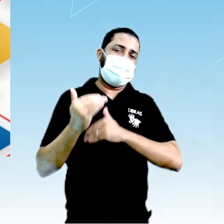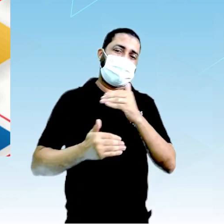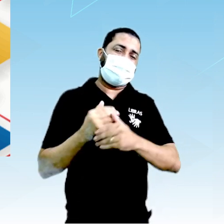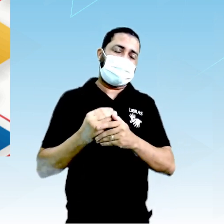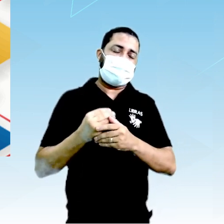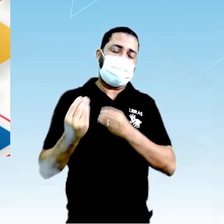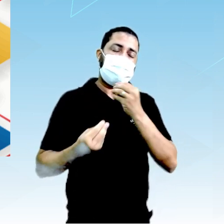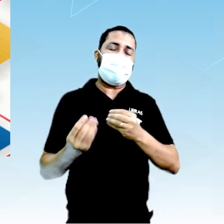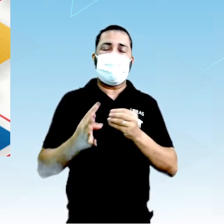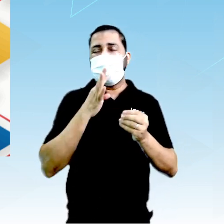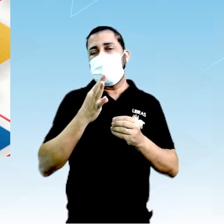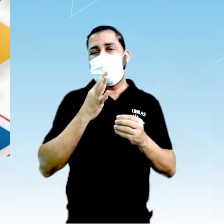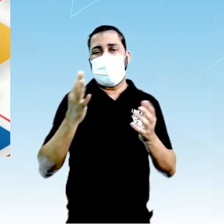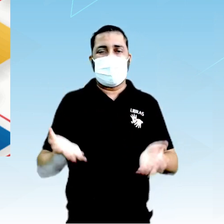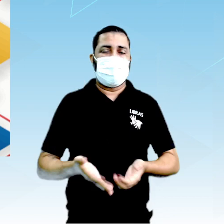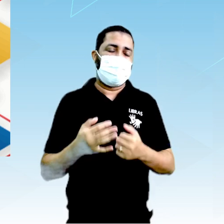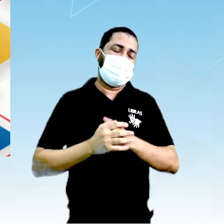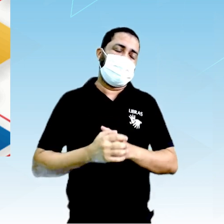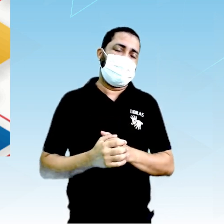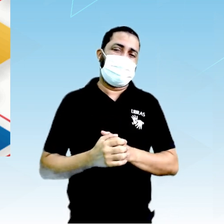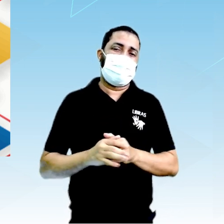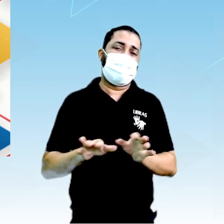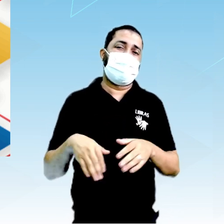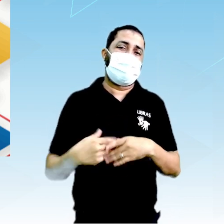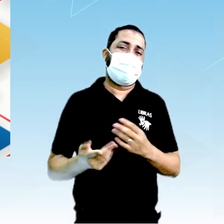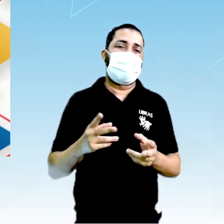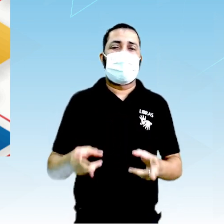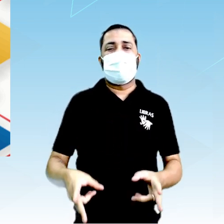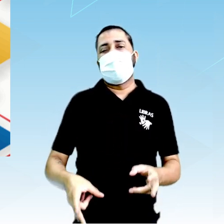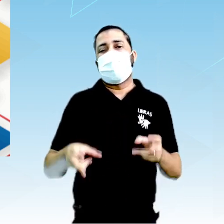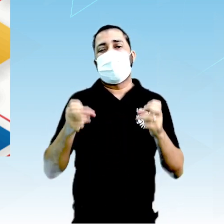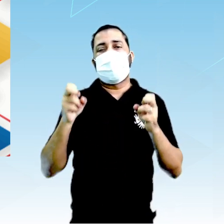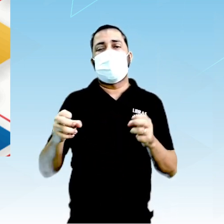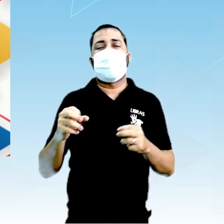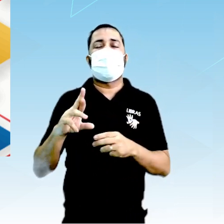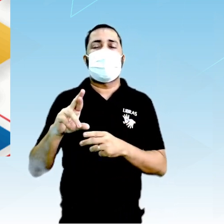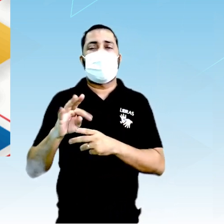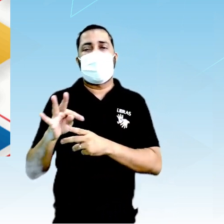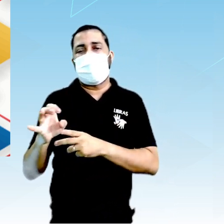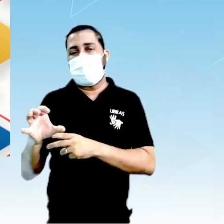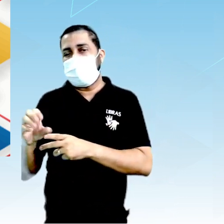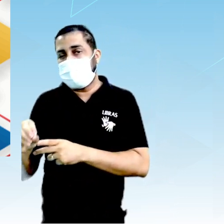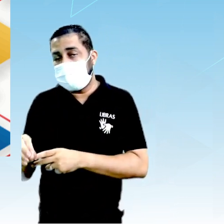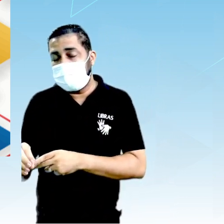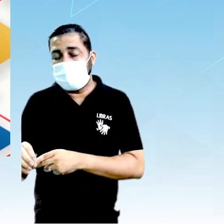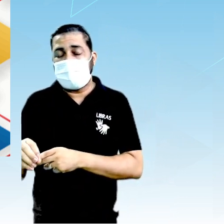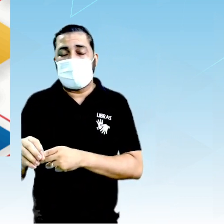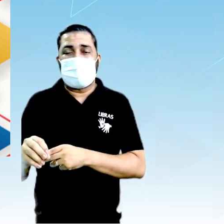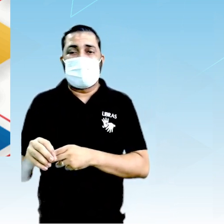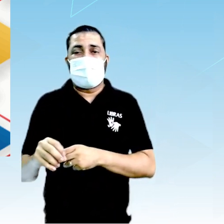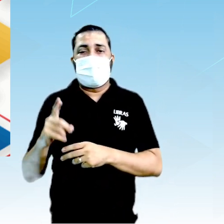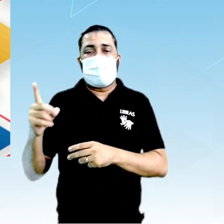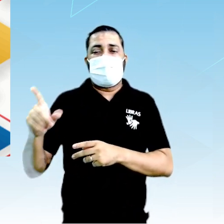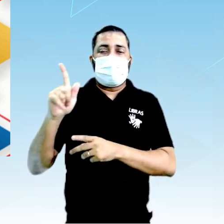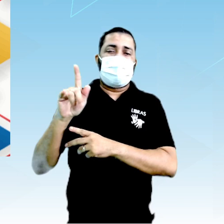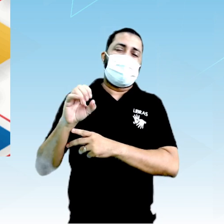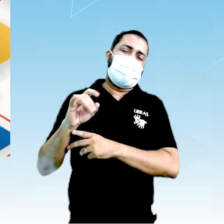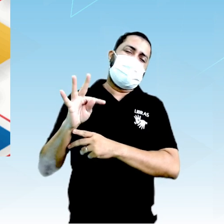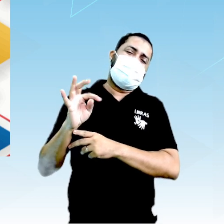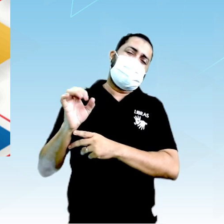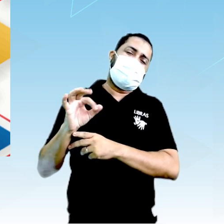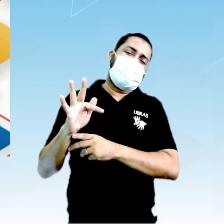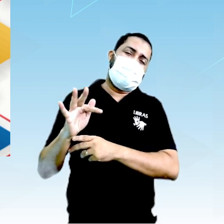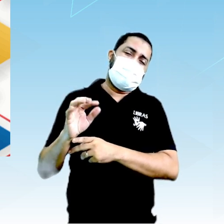conhece hoje. Então, foi observando essa radiação alfa que o Rutenfort percebeu. Olha,